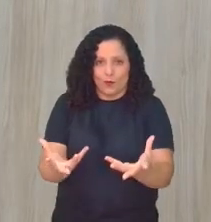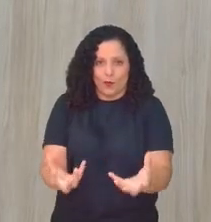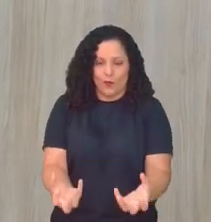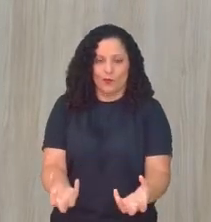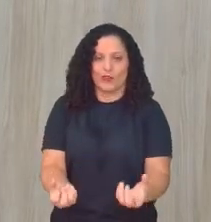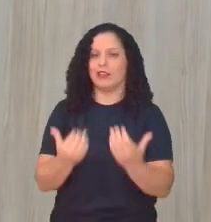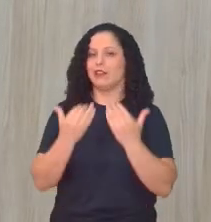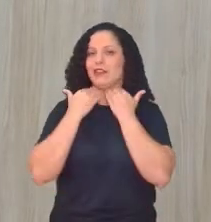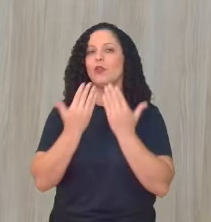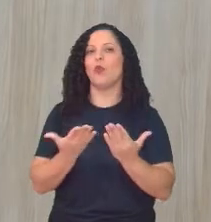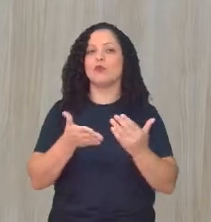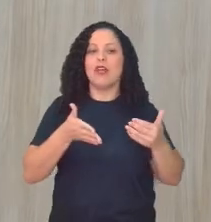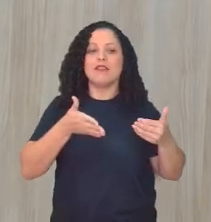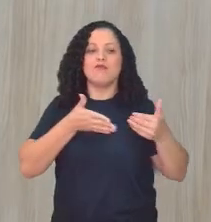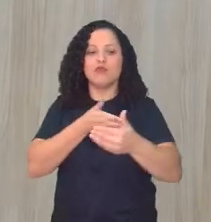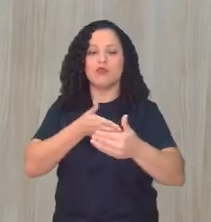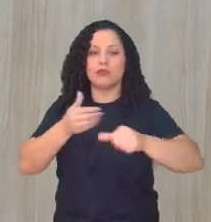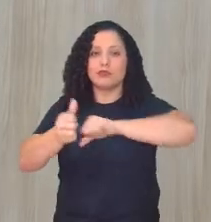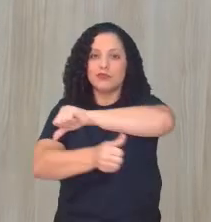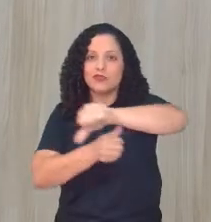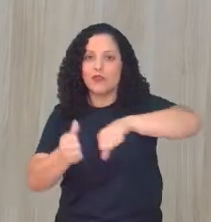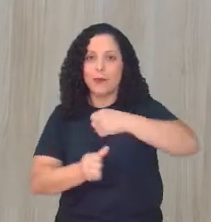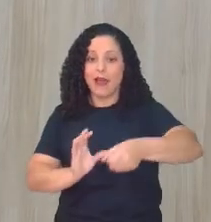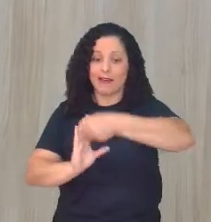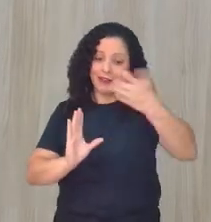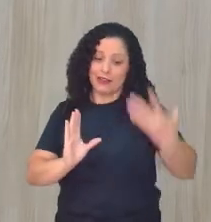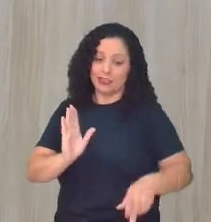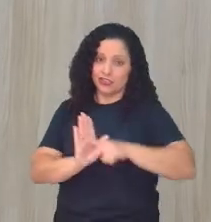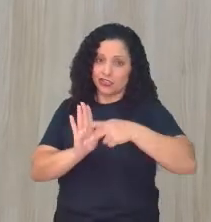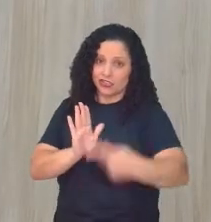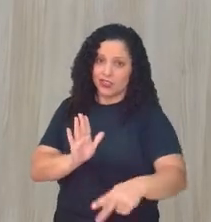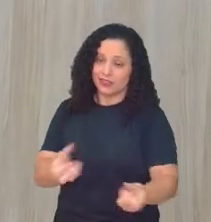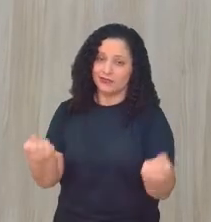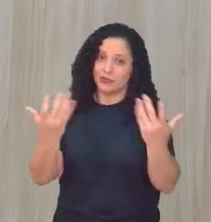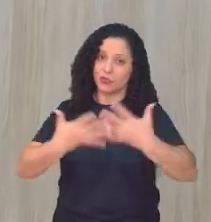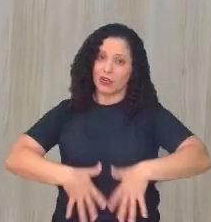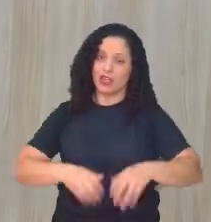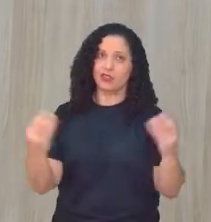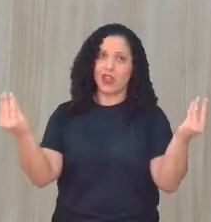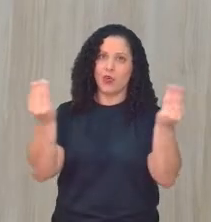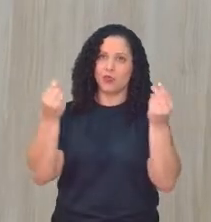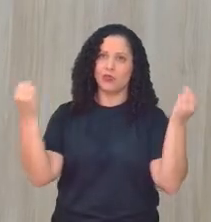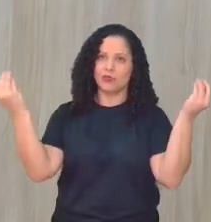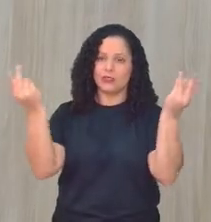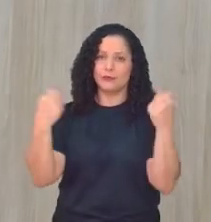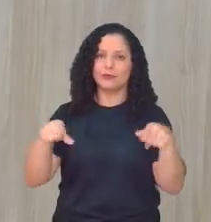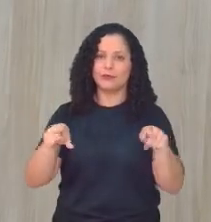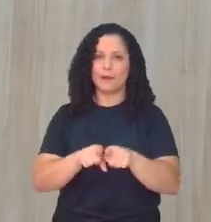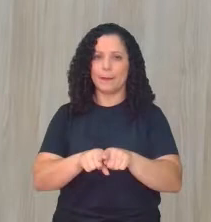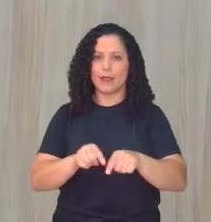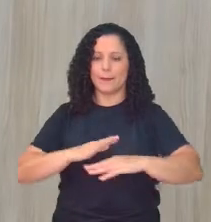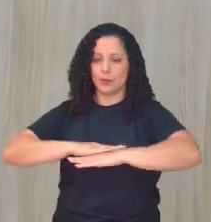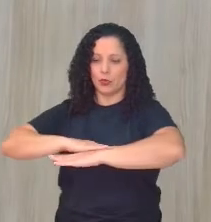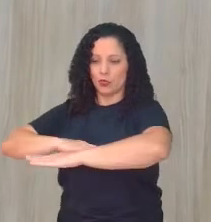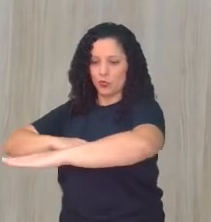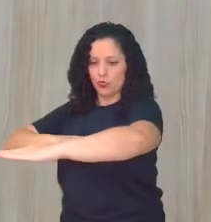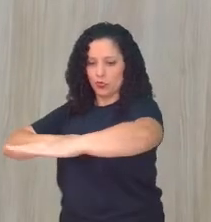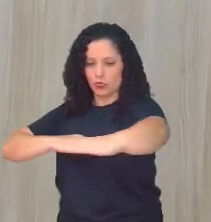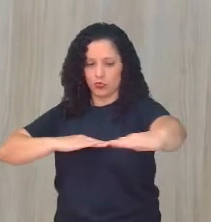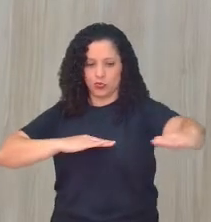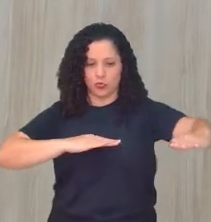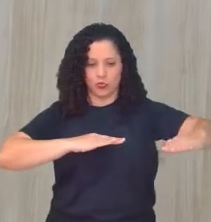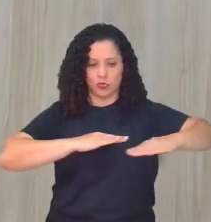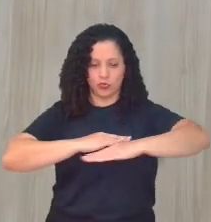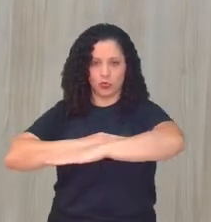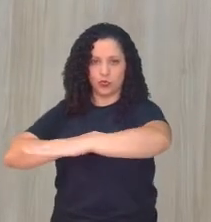renovar da forma até antes. Justamente pelas suas características naturais, pelas características do clima e por ser uma vegetação que está em áreas de